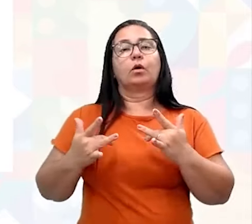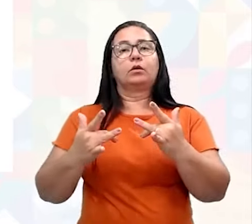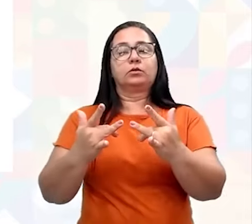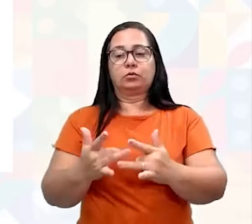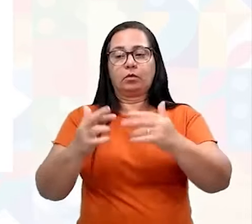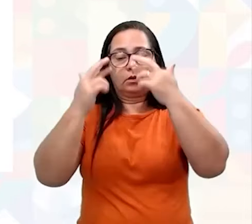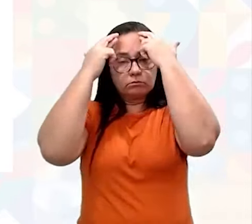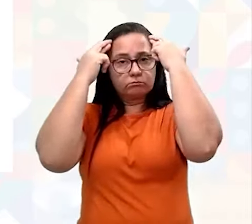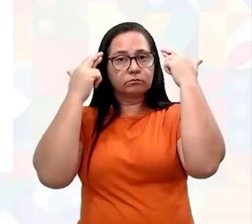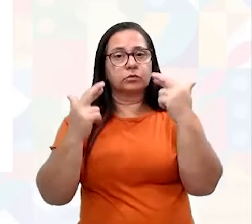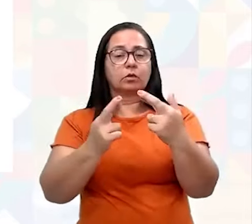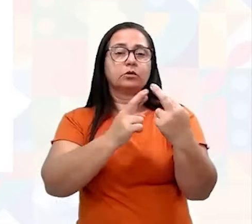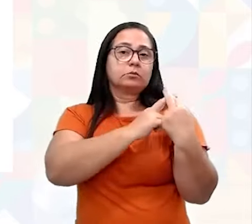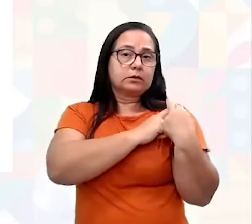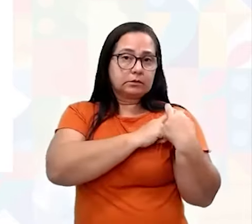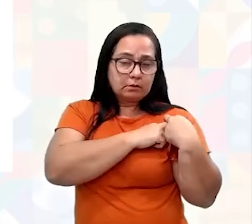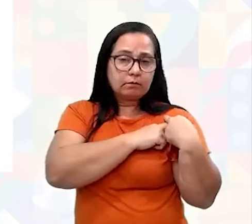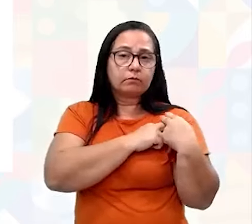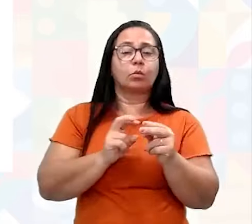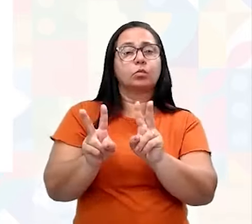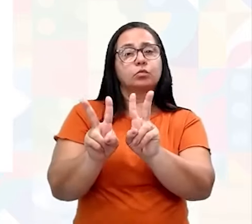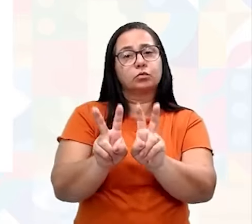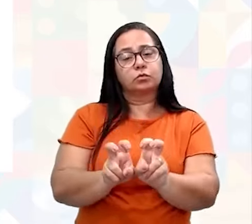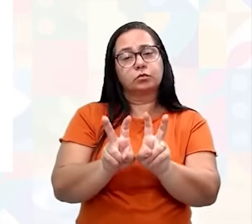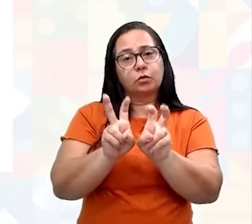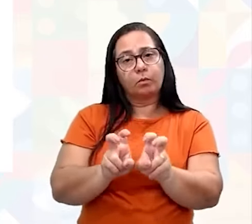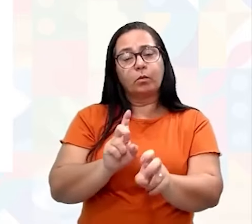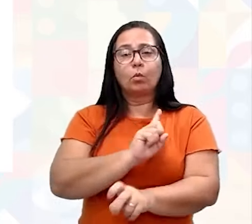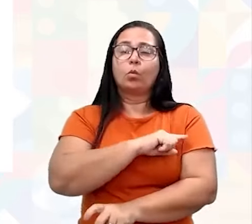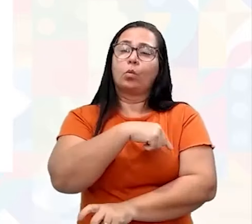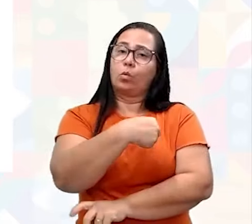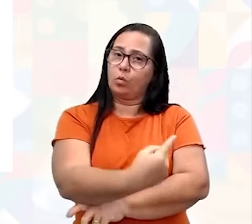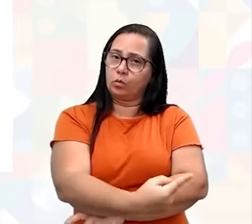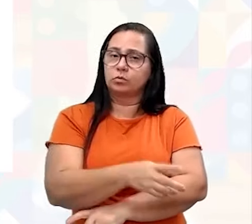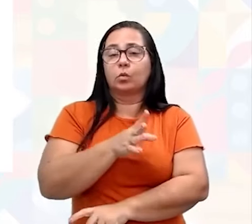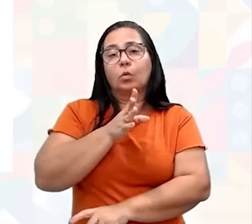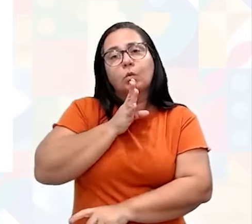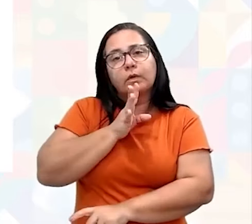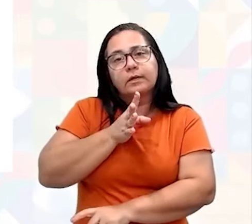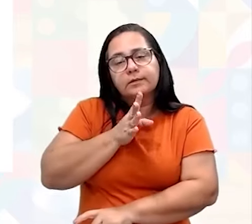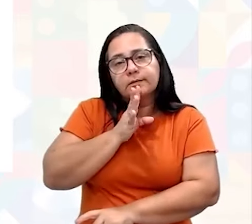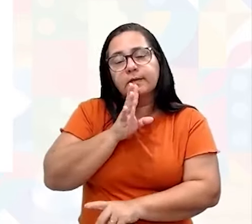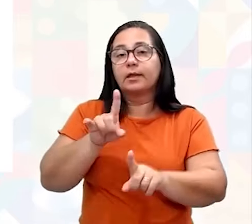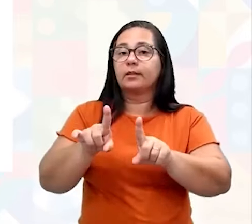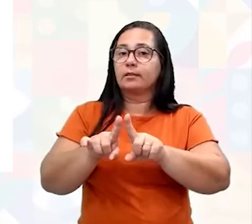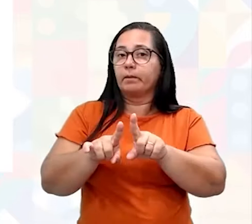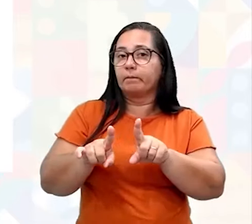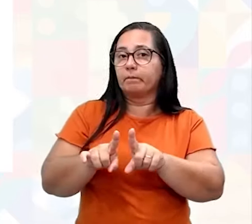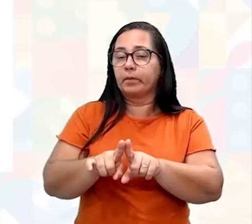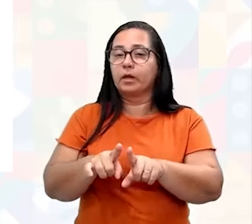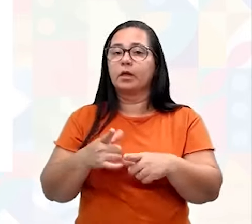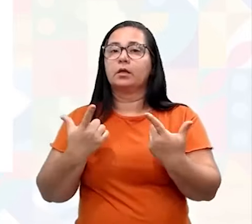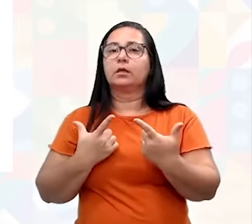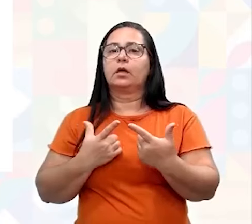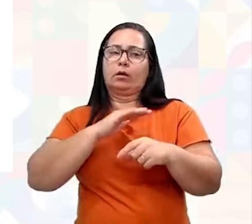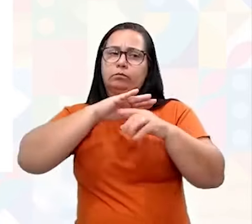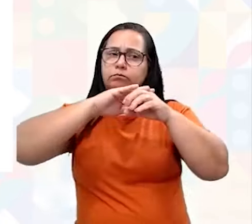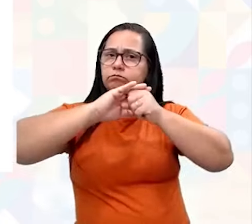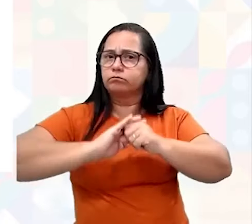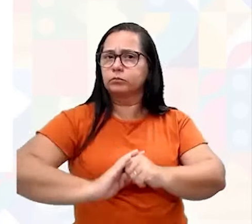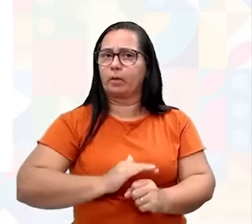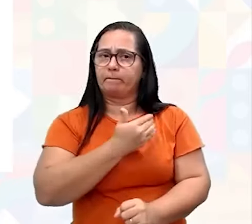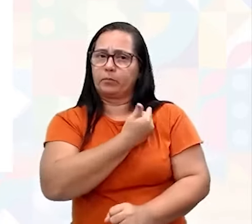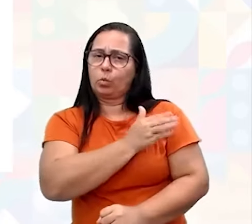responsável em relação aos outros, a conhecer e combater o preconceito, a discriminação